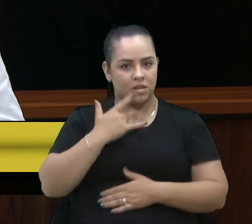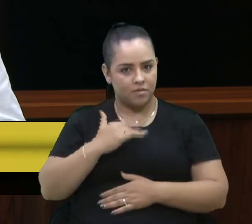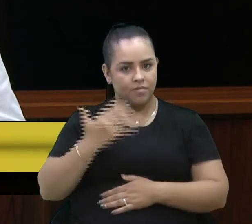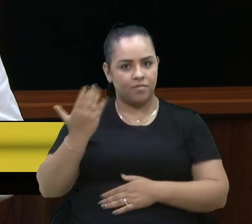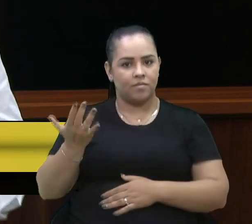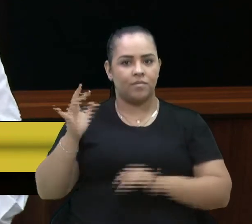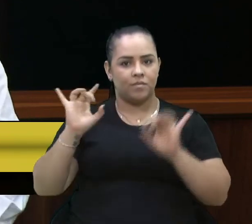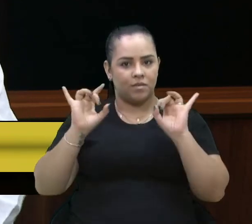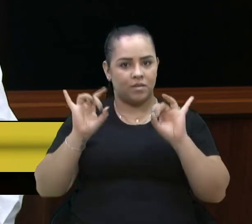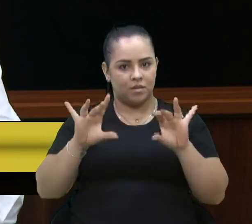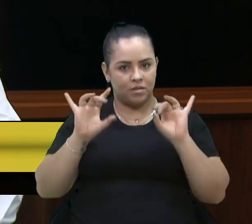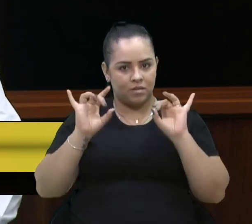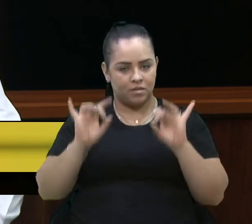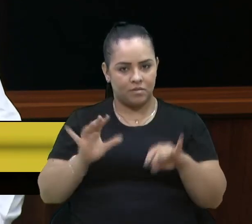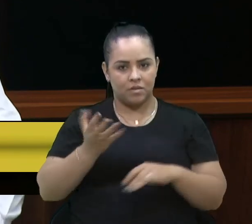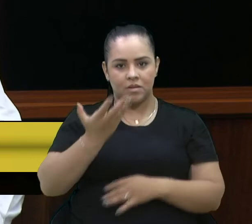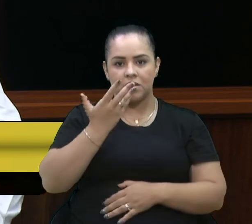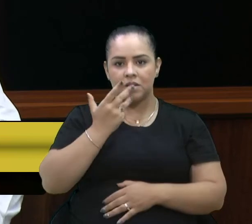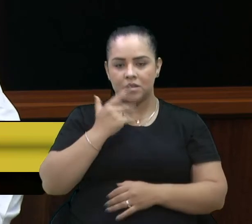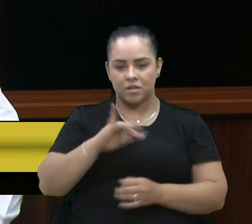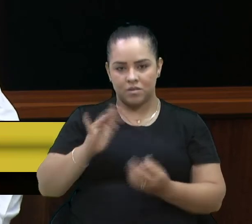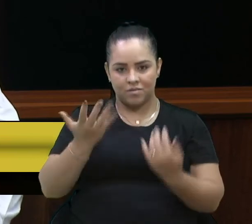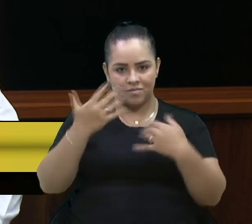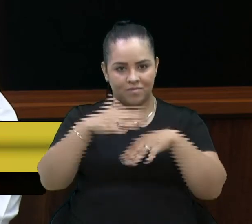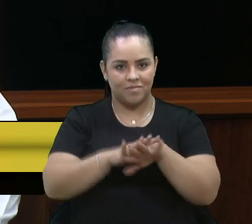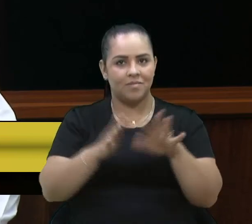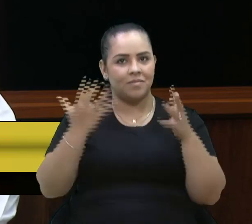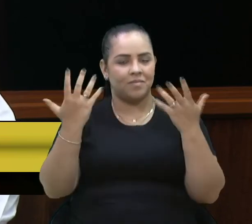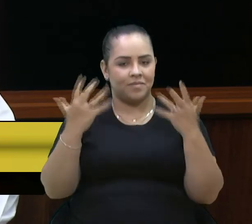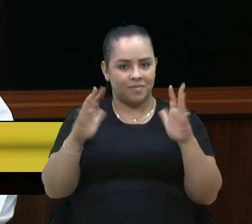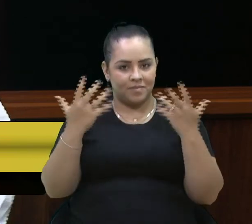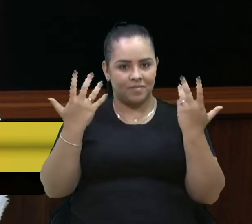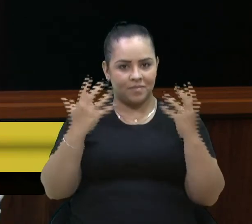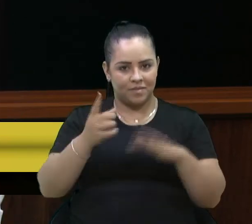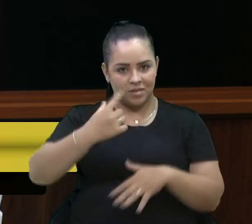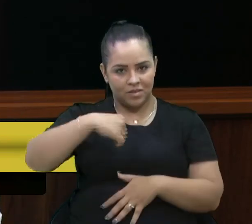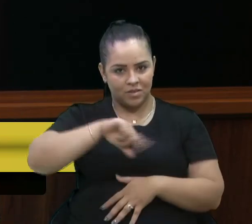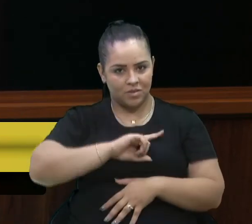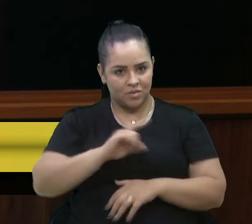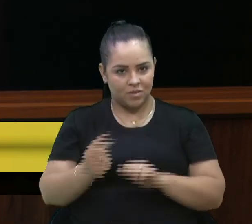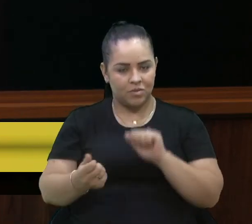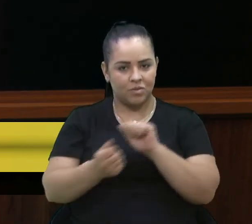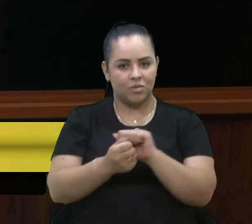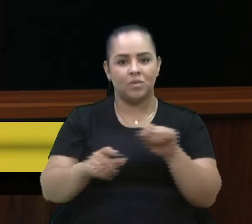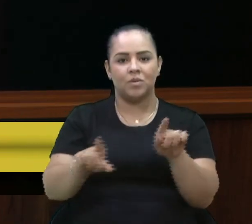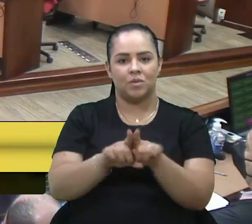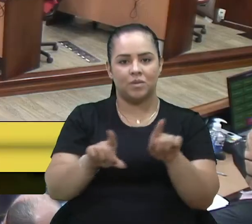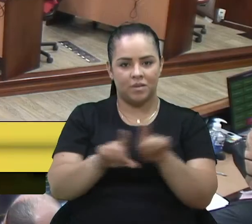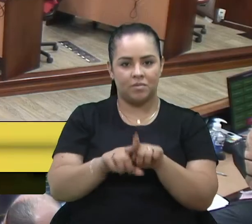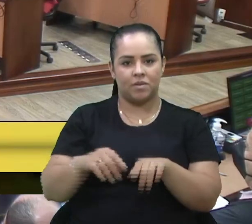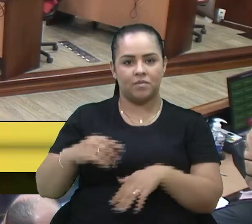especialmente as crianças de inclusão. Então, parabéns, e vamos juntos aí. Obrigado, vereador Rafael Buena.